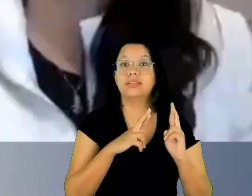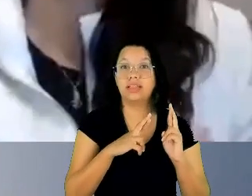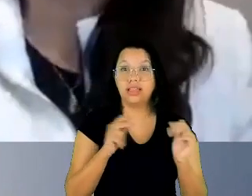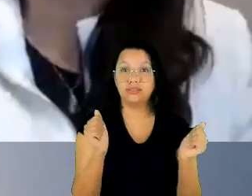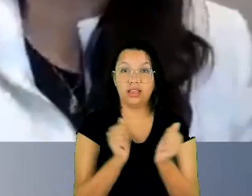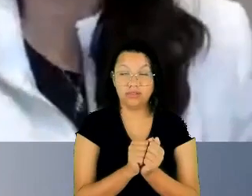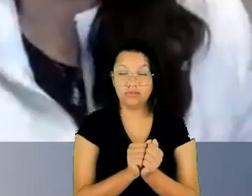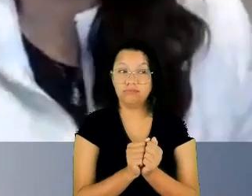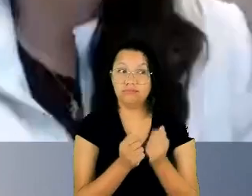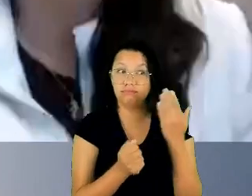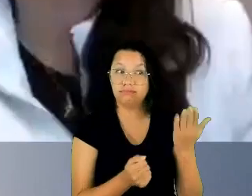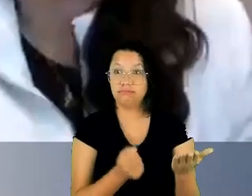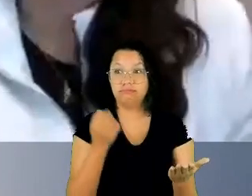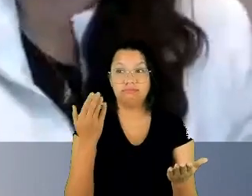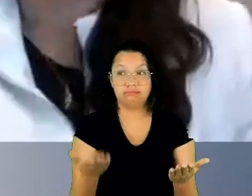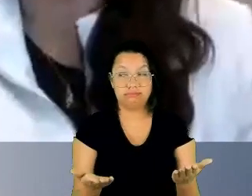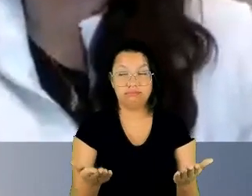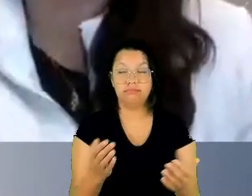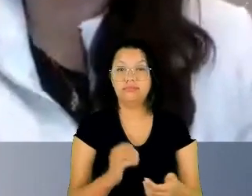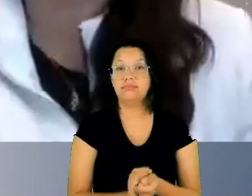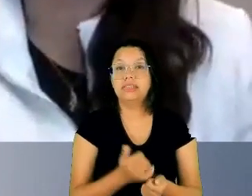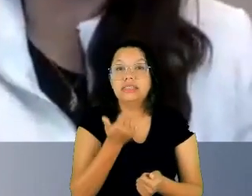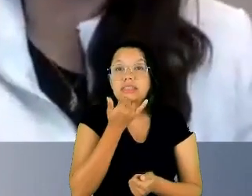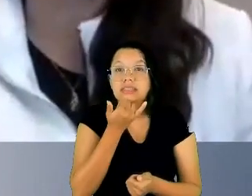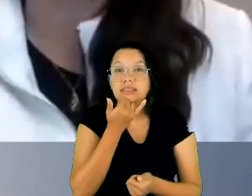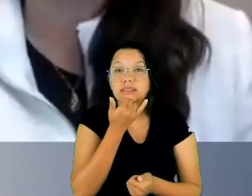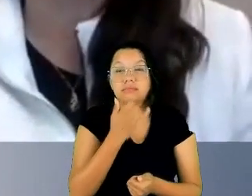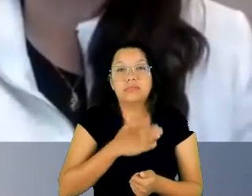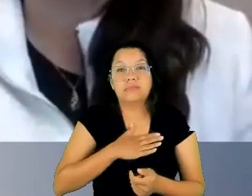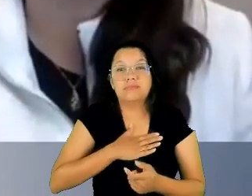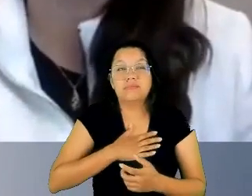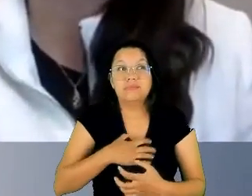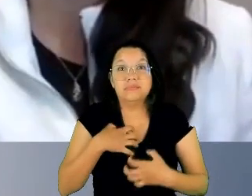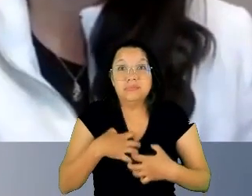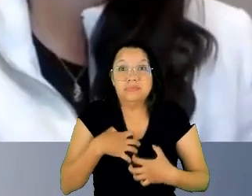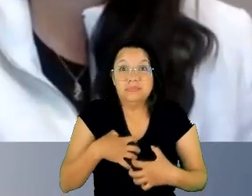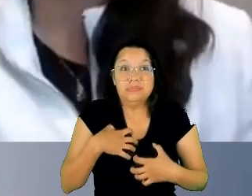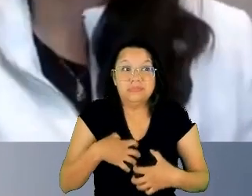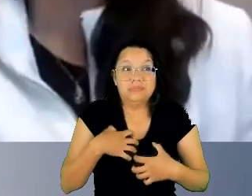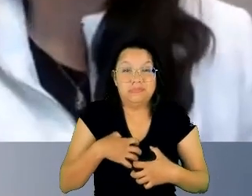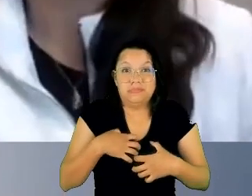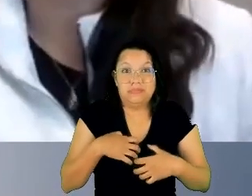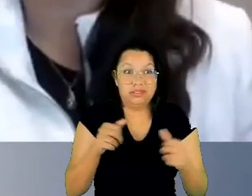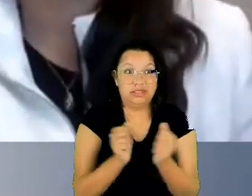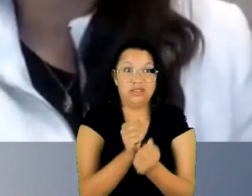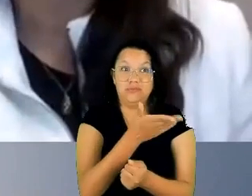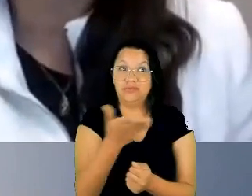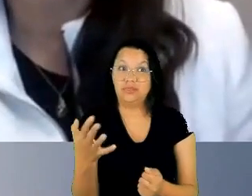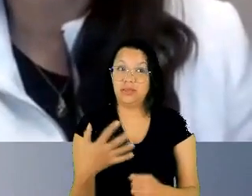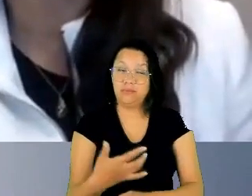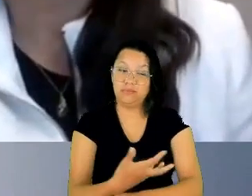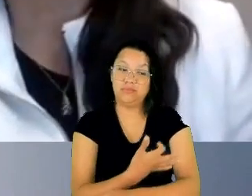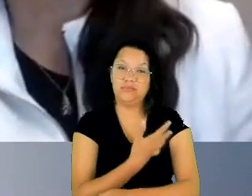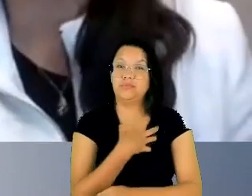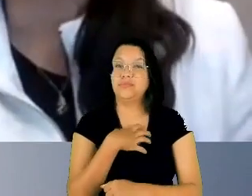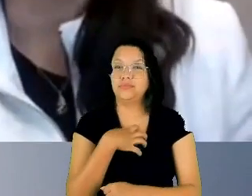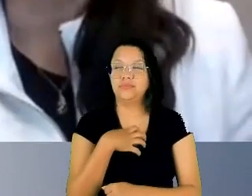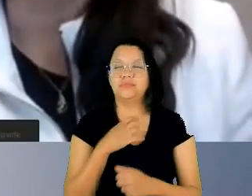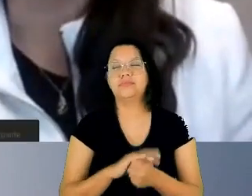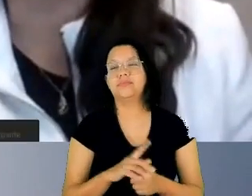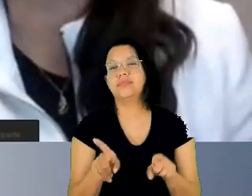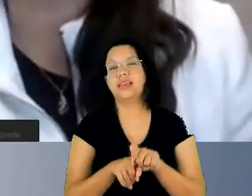peço desculpas pelo meu nervosismo porque estar com vocês de fato me deixa muito emocionada. Eu também quero aproveitar para agradecer o convite